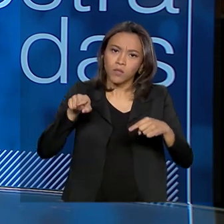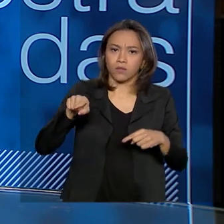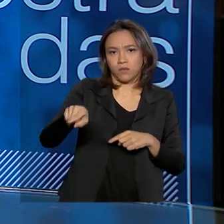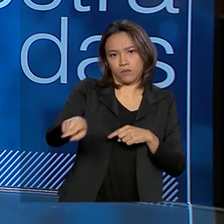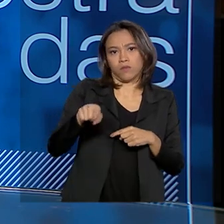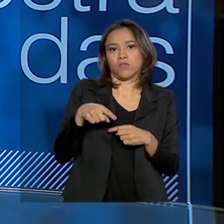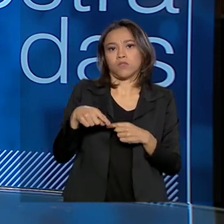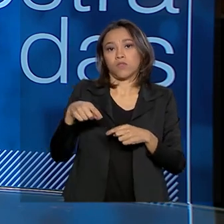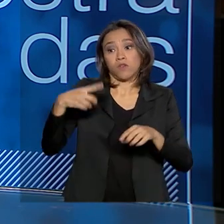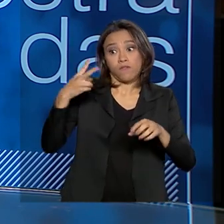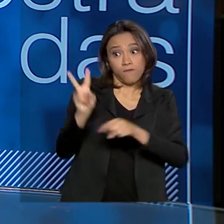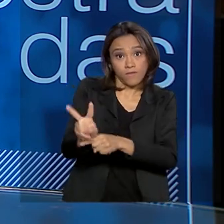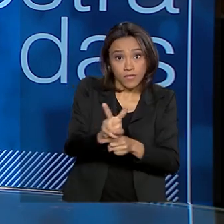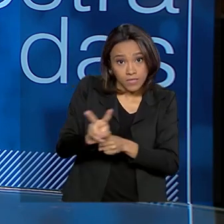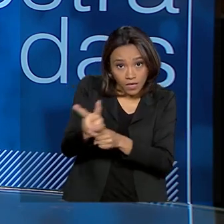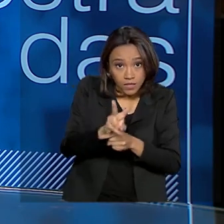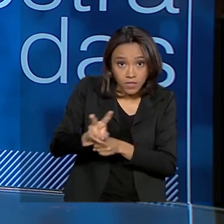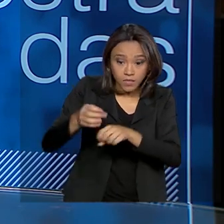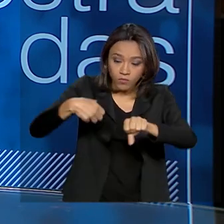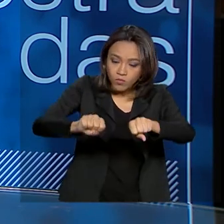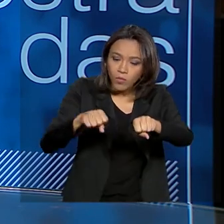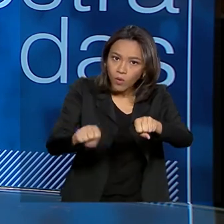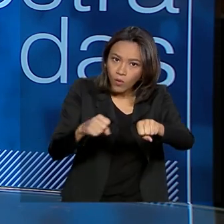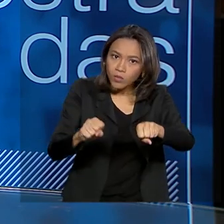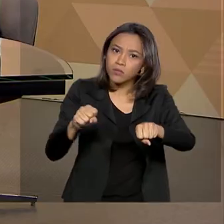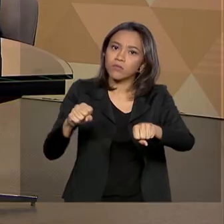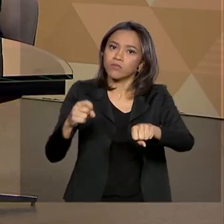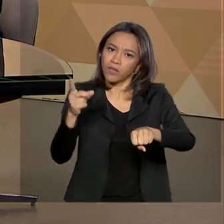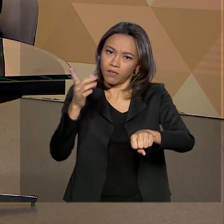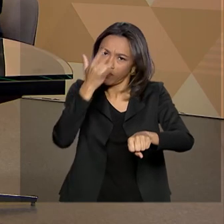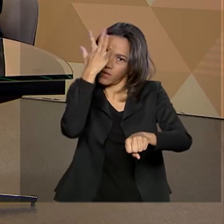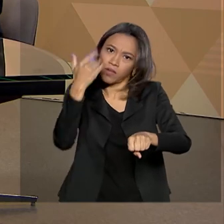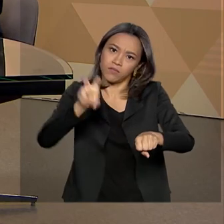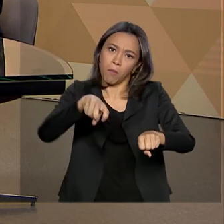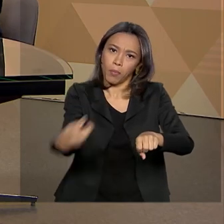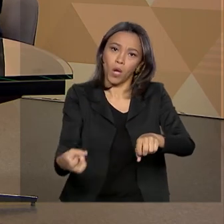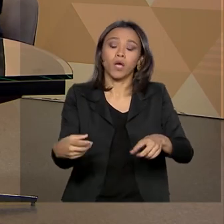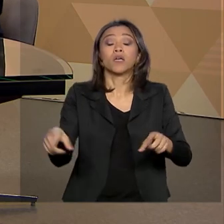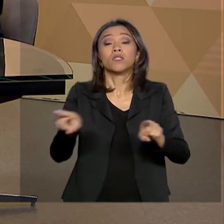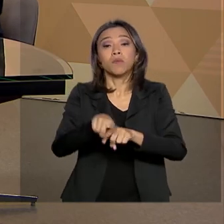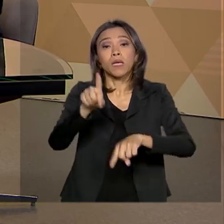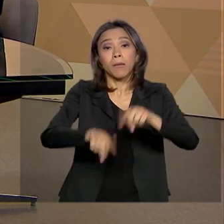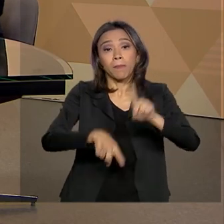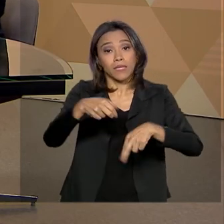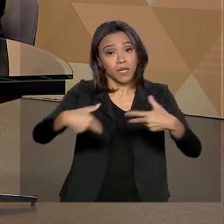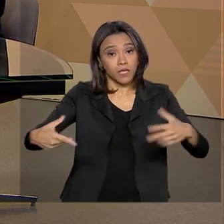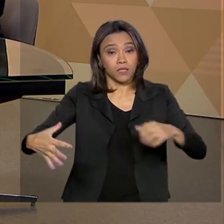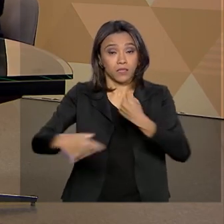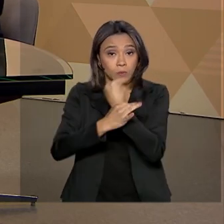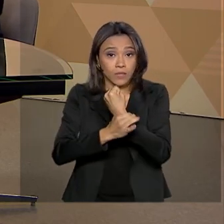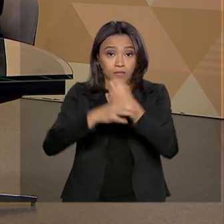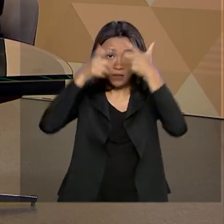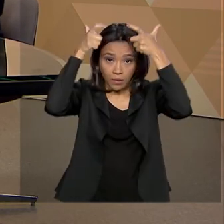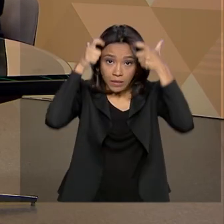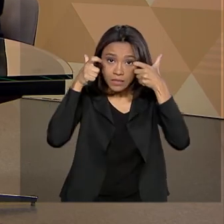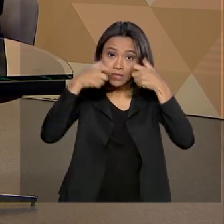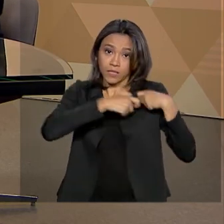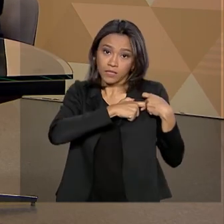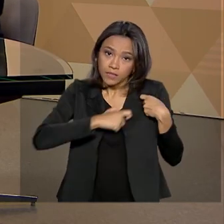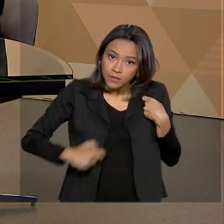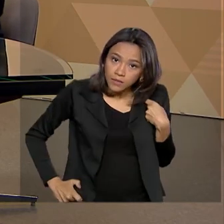de motocicletas pela vulnerabilidade, de equipamentos de segurança, uso do cinto, capacete.